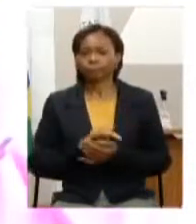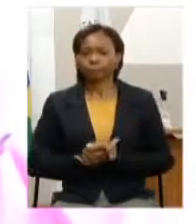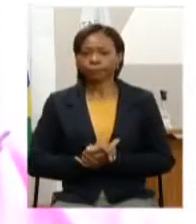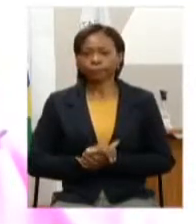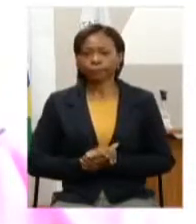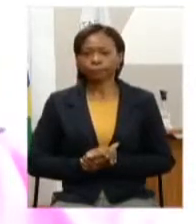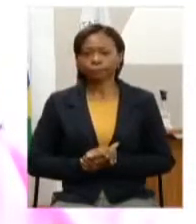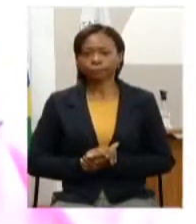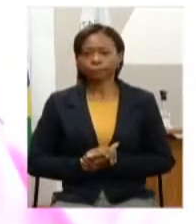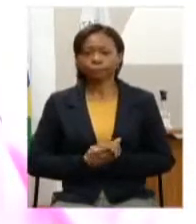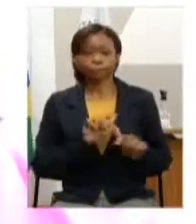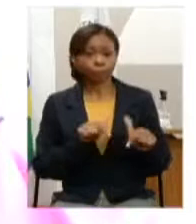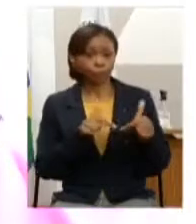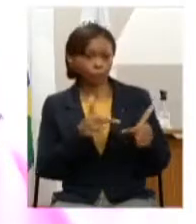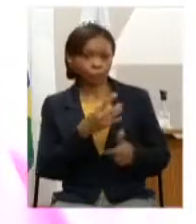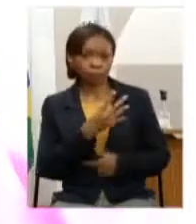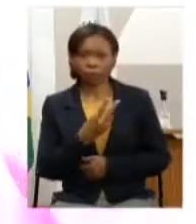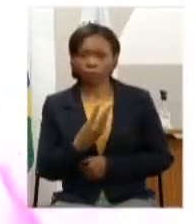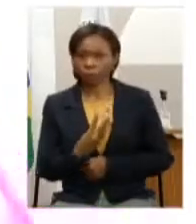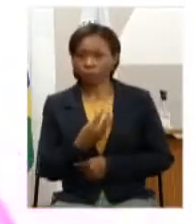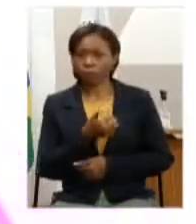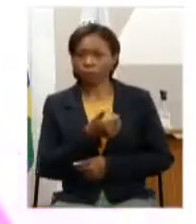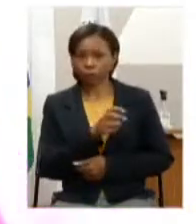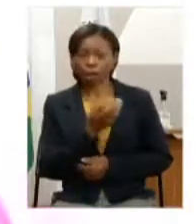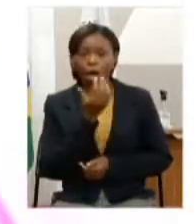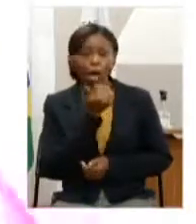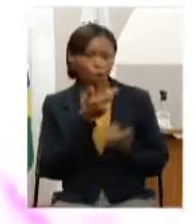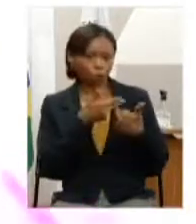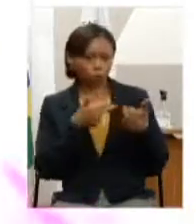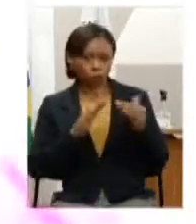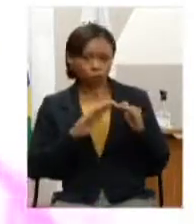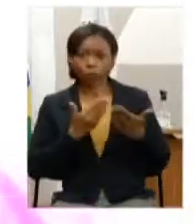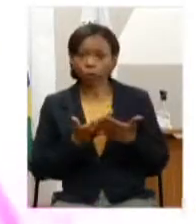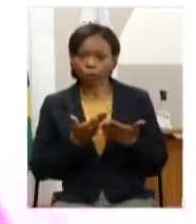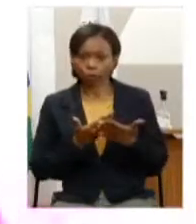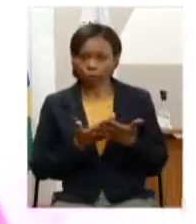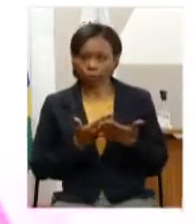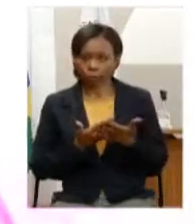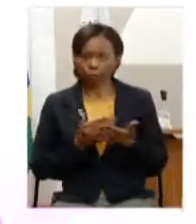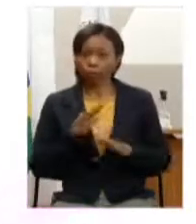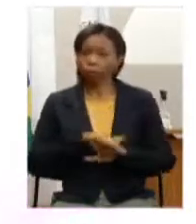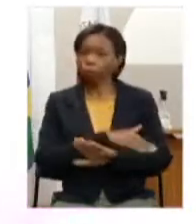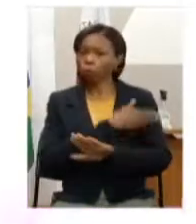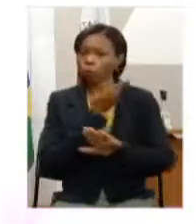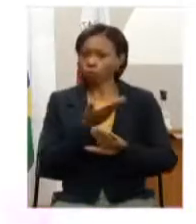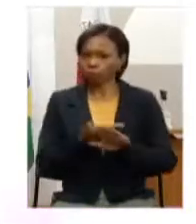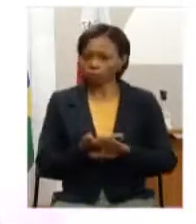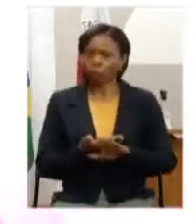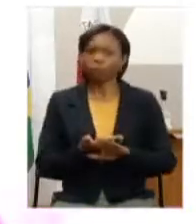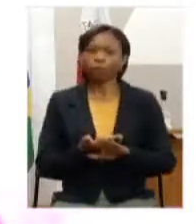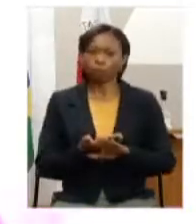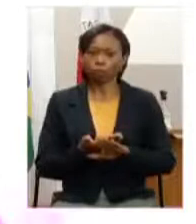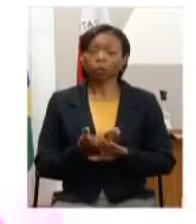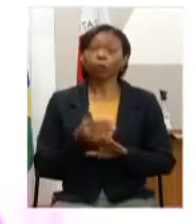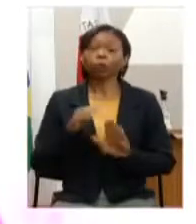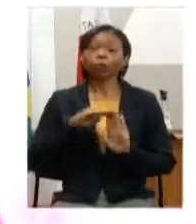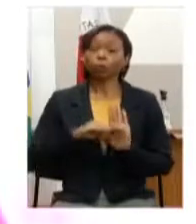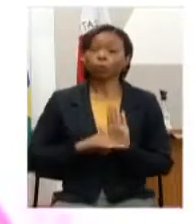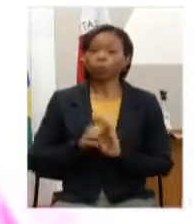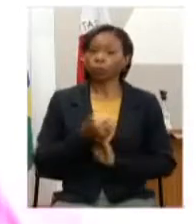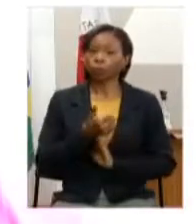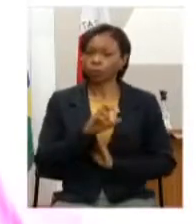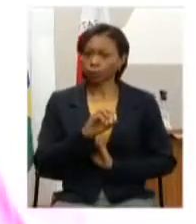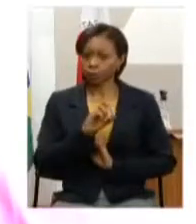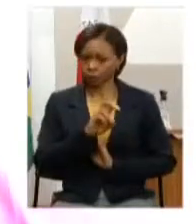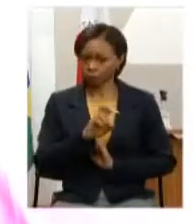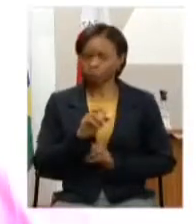ação 43.15 alimentação escolar e tempo integral no âmbito do Programa 105 Educação Integral